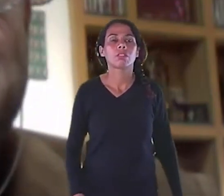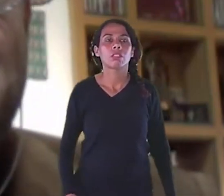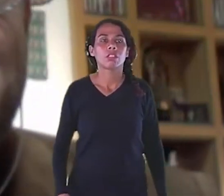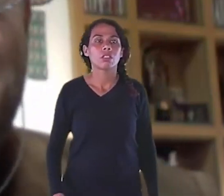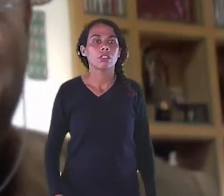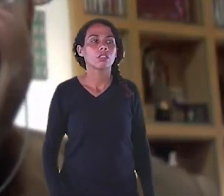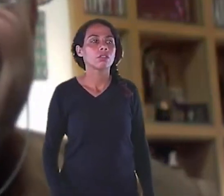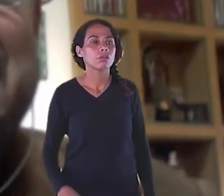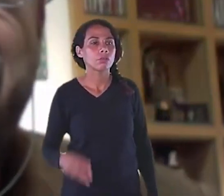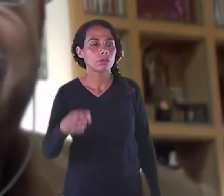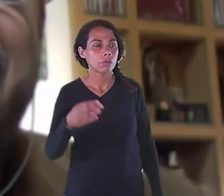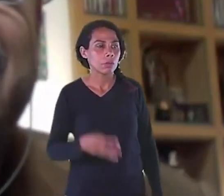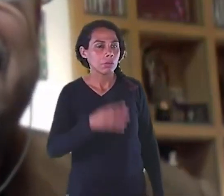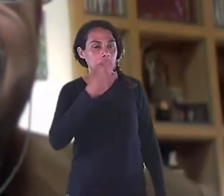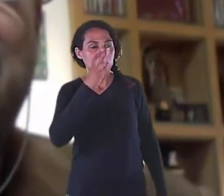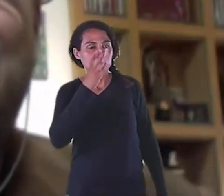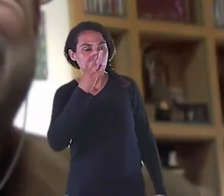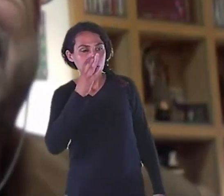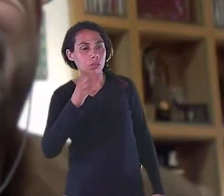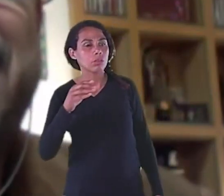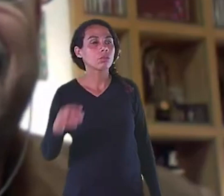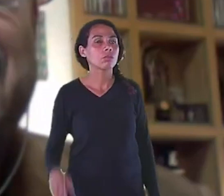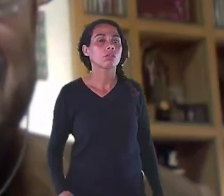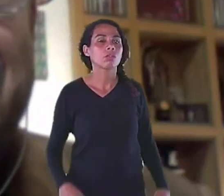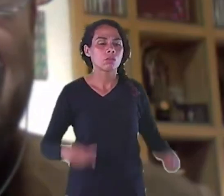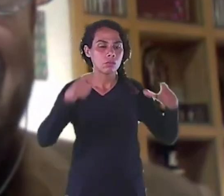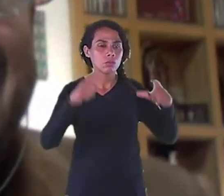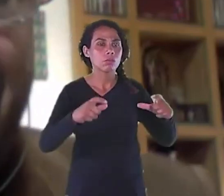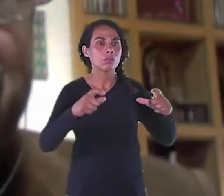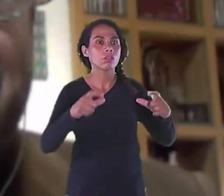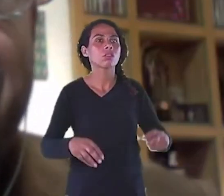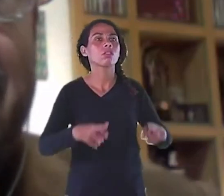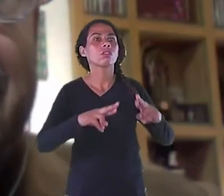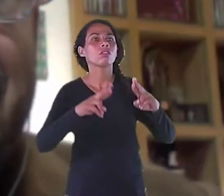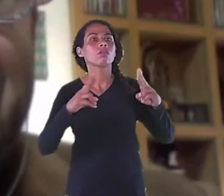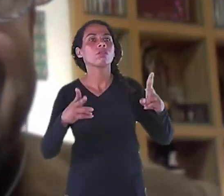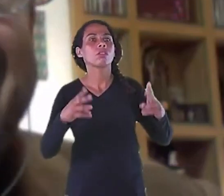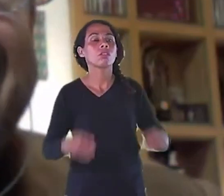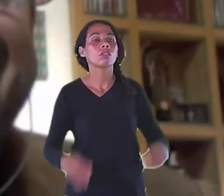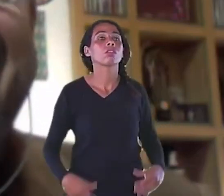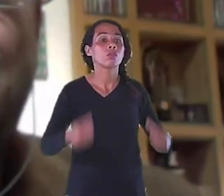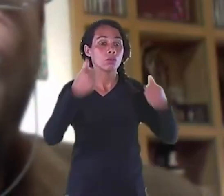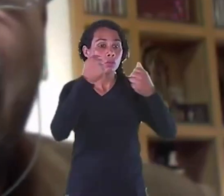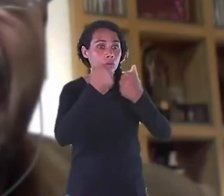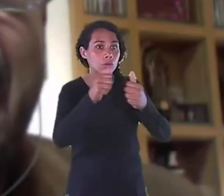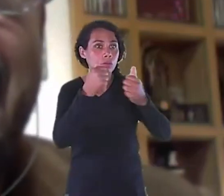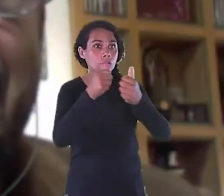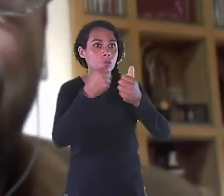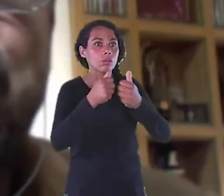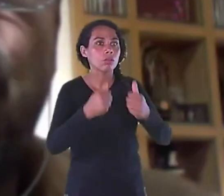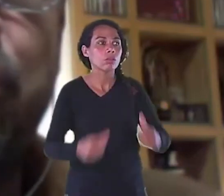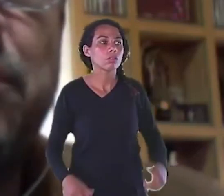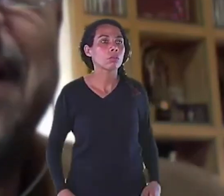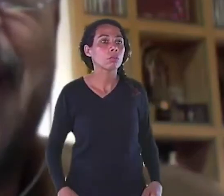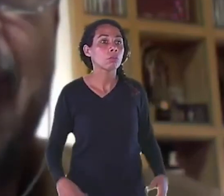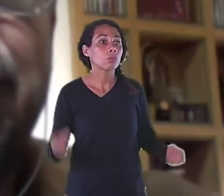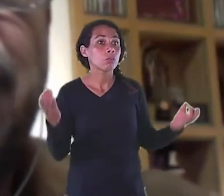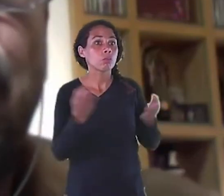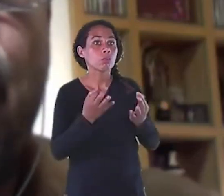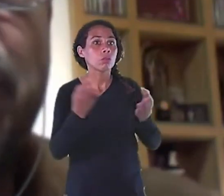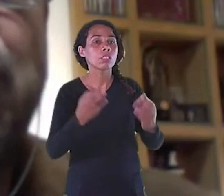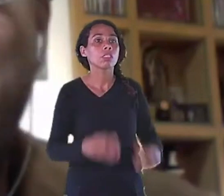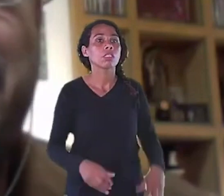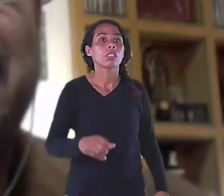rebaixados Para receber Crianças E doses deficientes Ele rebaixava Dentro Os tubos